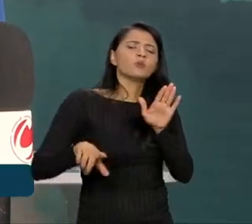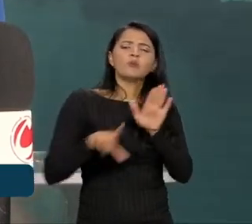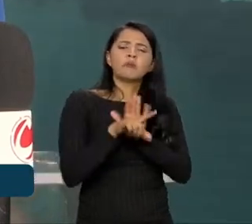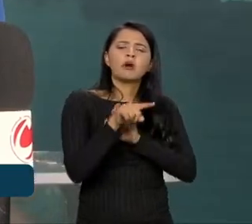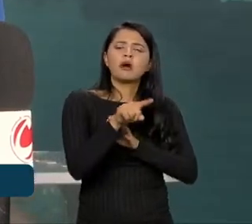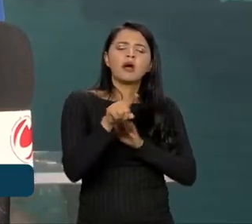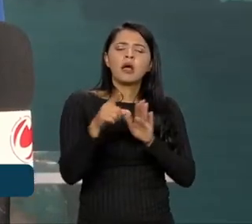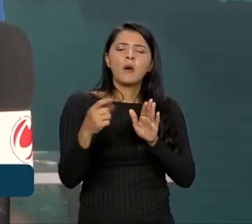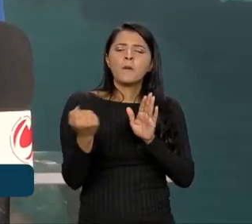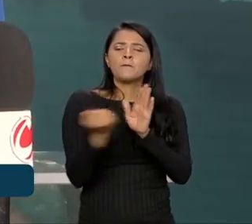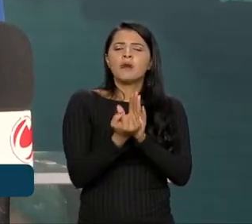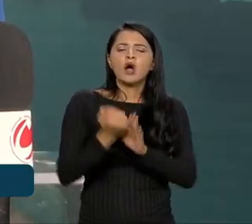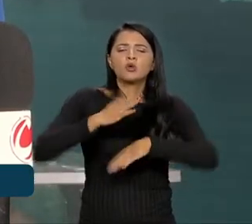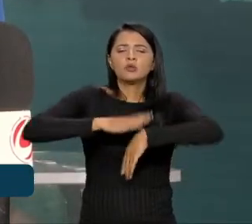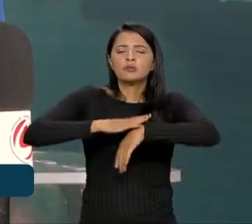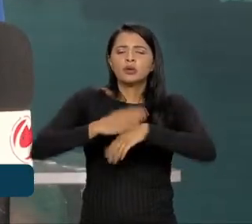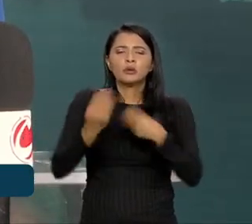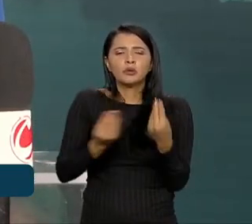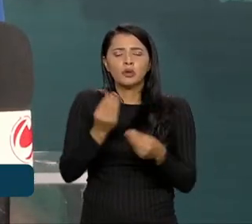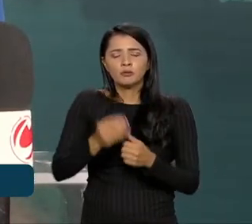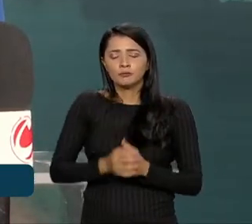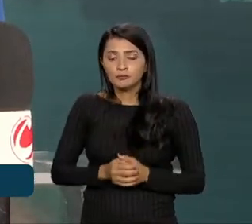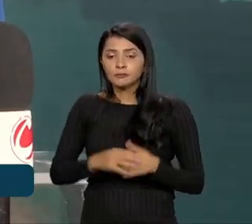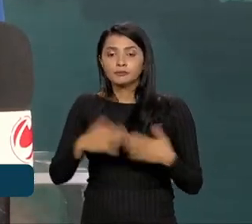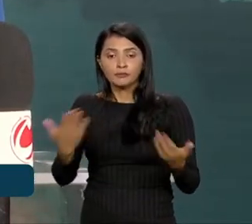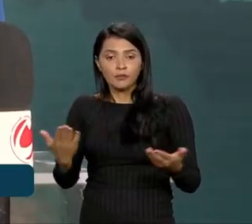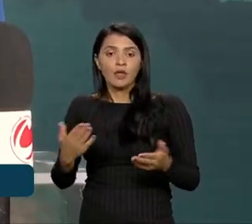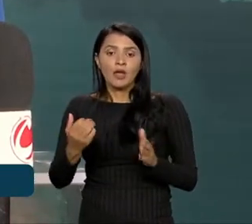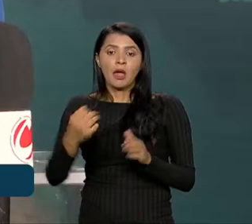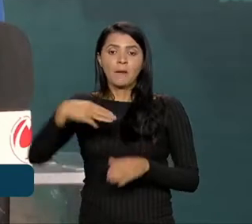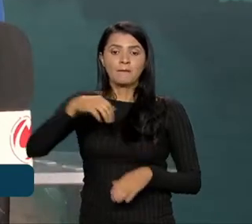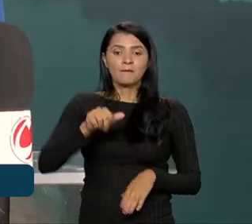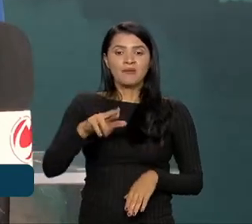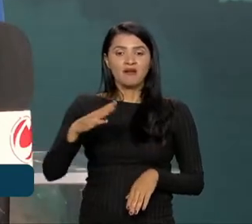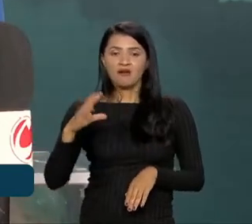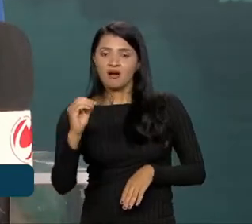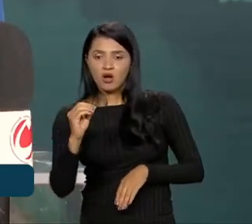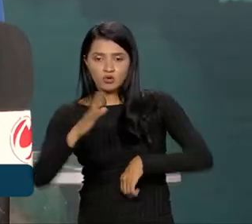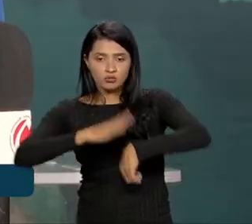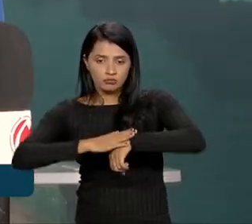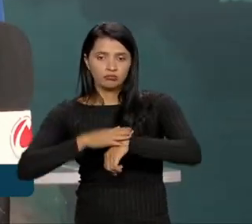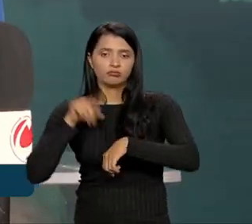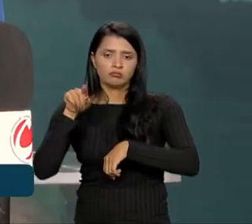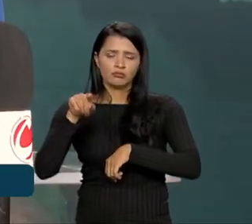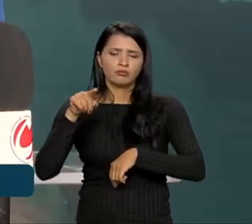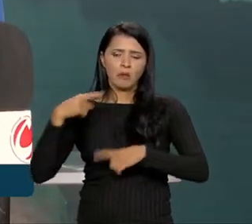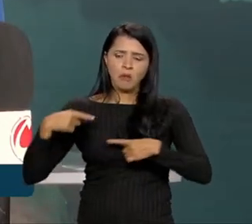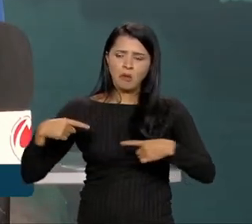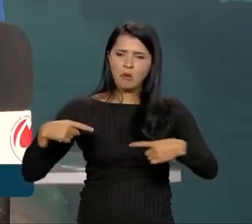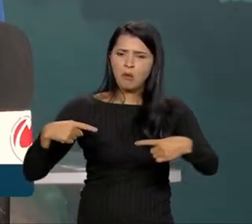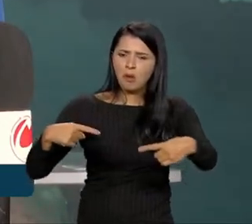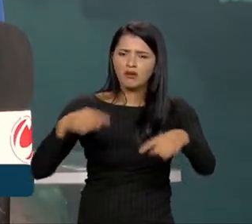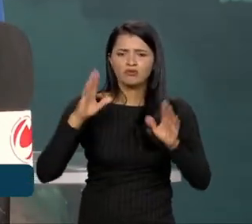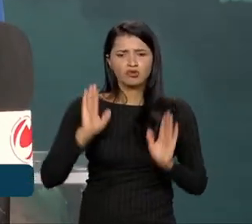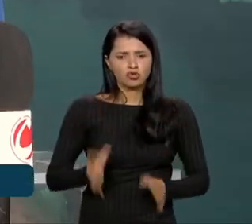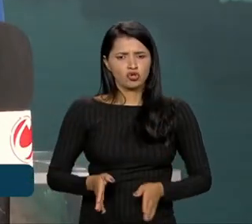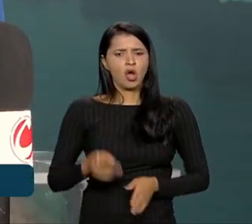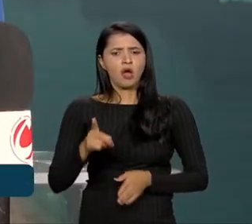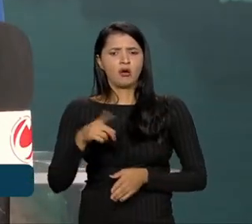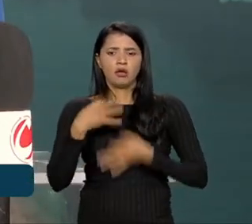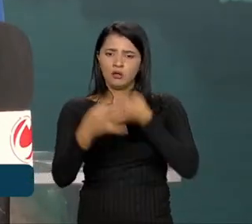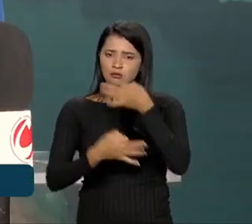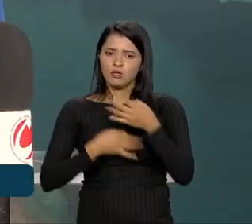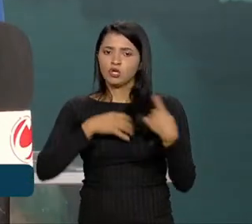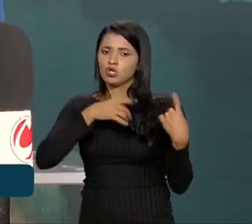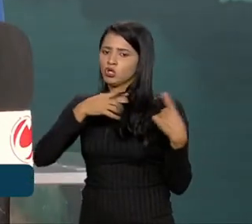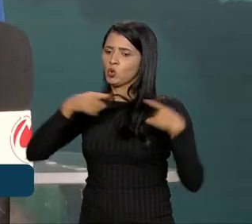É, o marco temporal já está altamente repercutido e temos uma posição totalmente